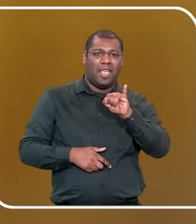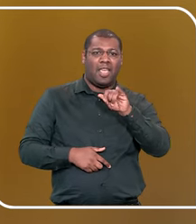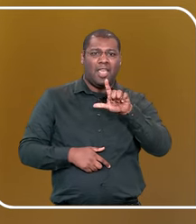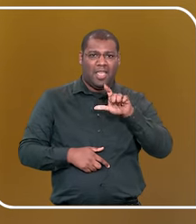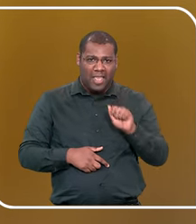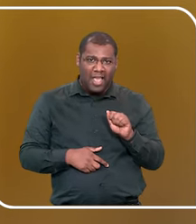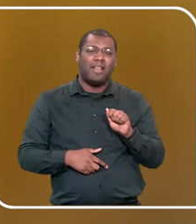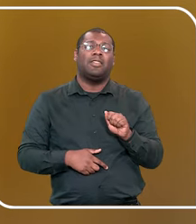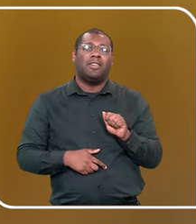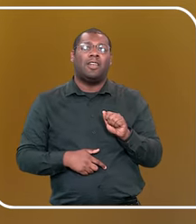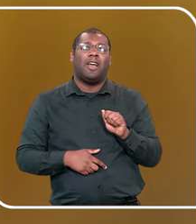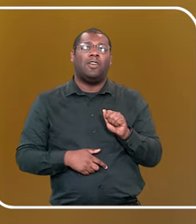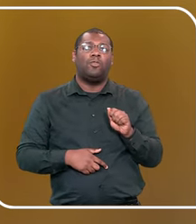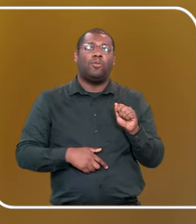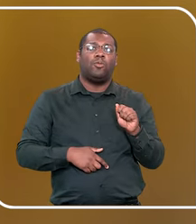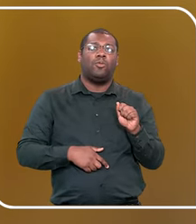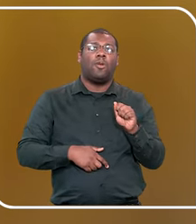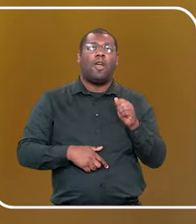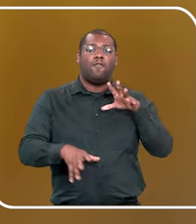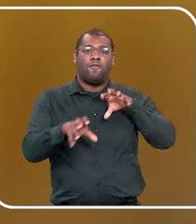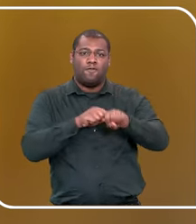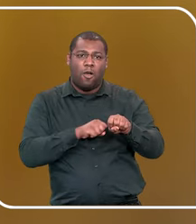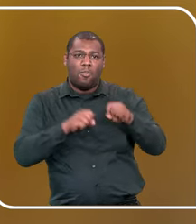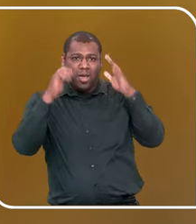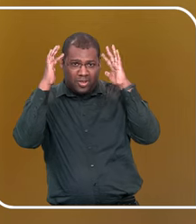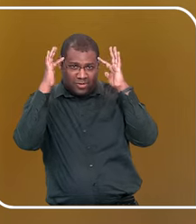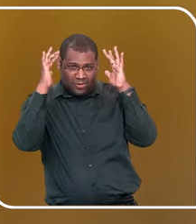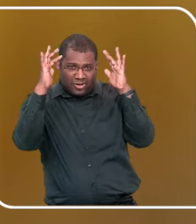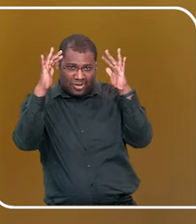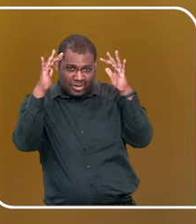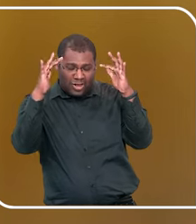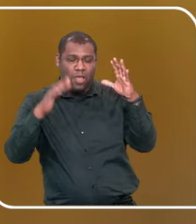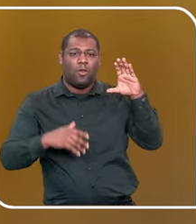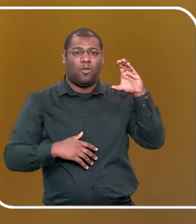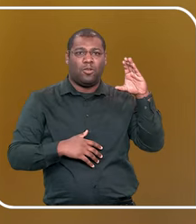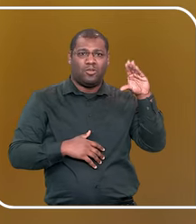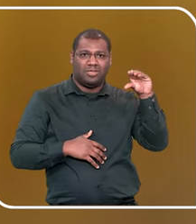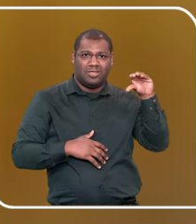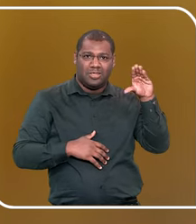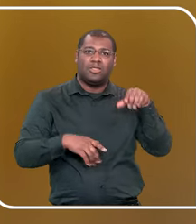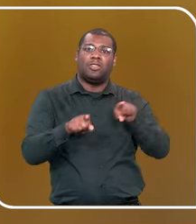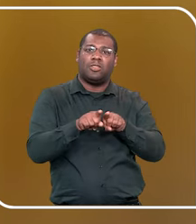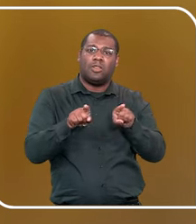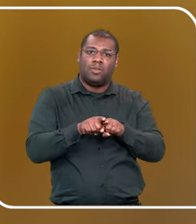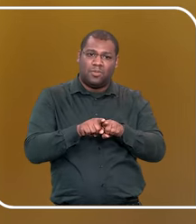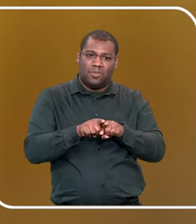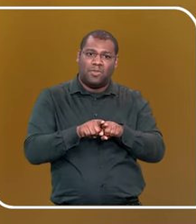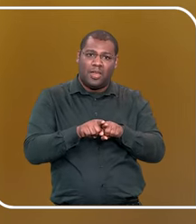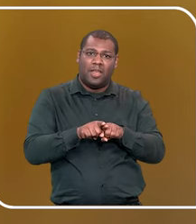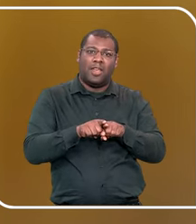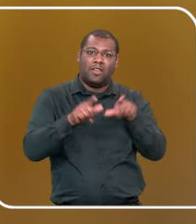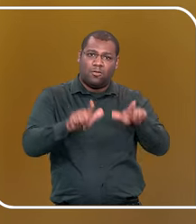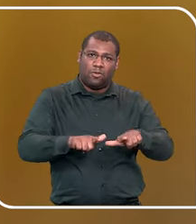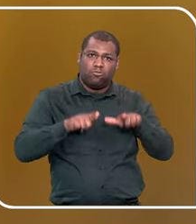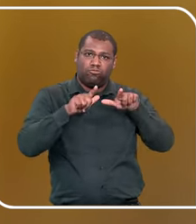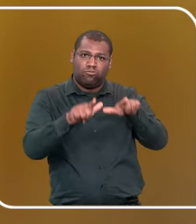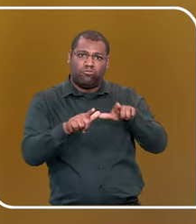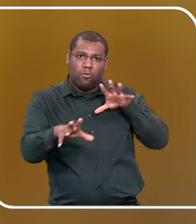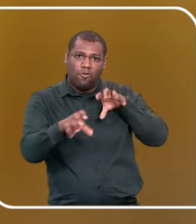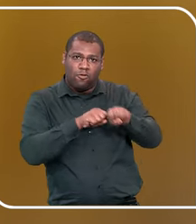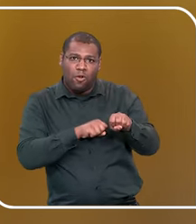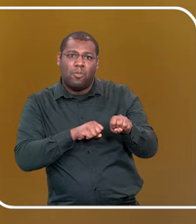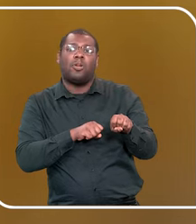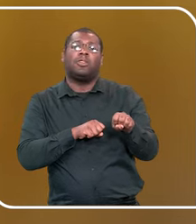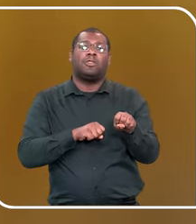especialista em neurociência, educação e desenvolvimento infantil, certificada em educação sexual emocional e prevenção